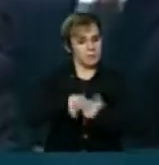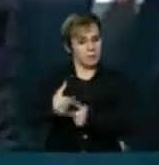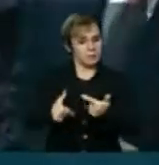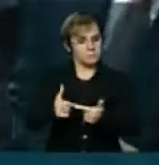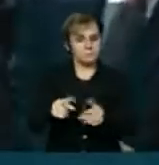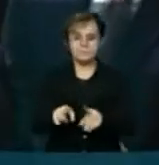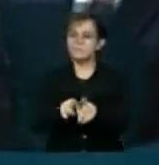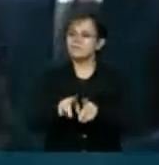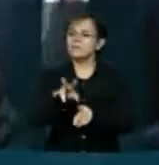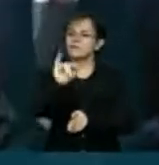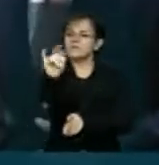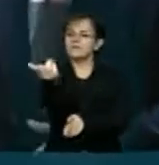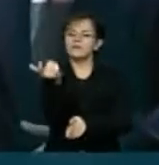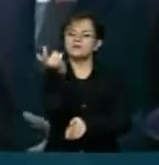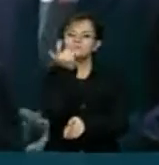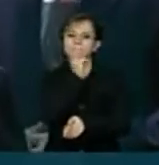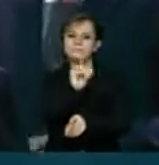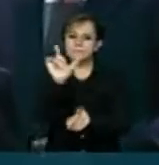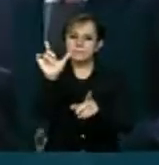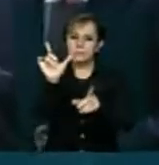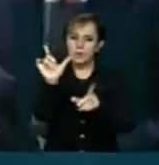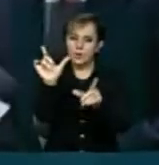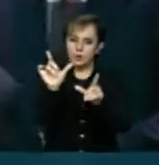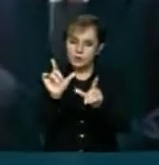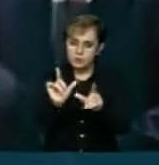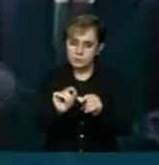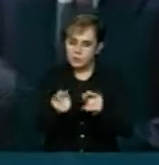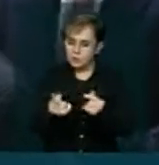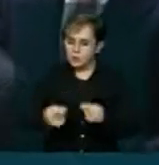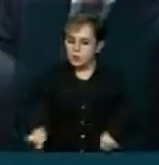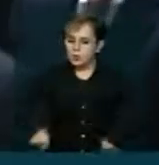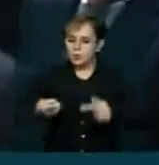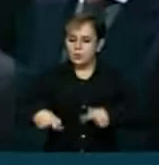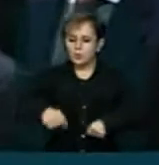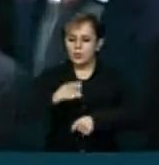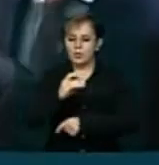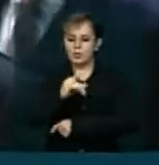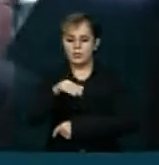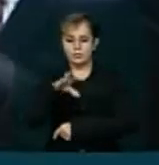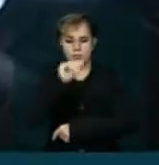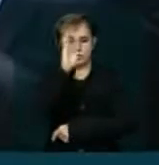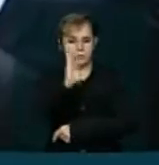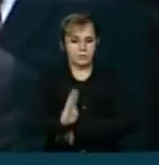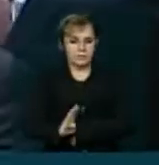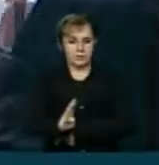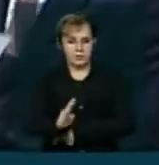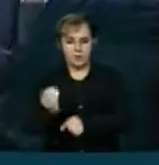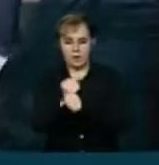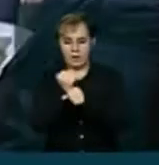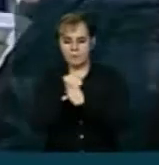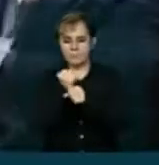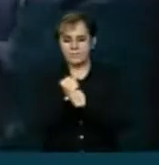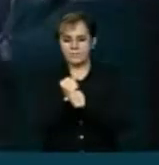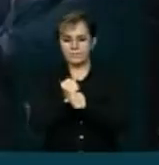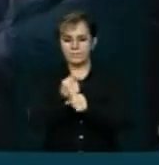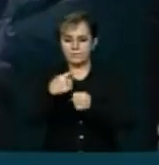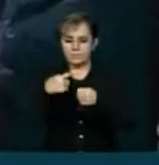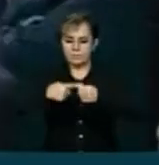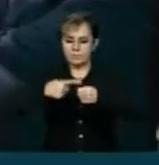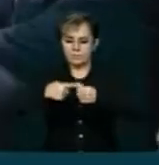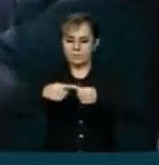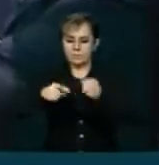vai diminuir o custo Brasil na produção do nosso distrito industrial, vai aumentar a nossa